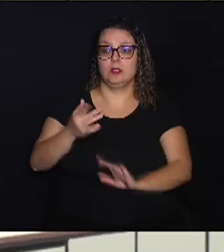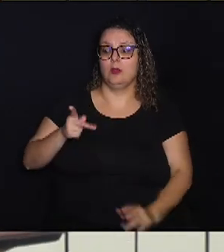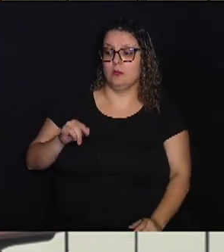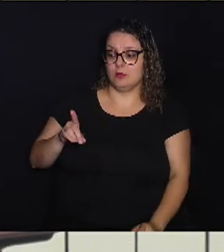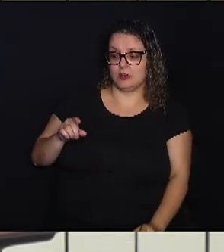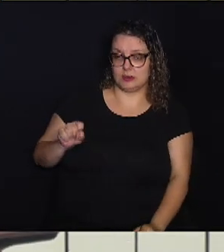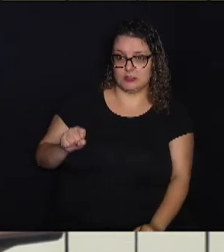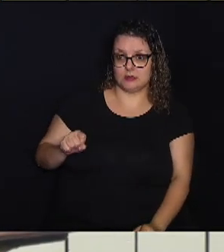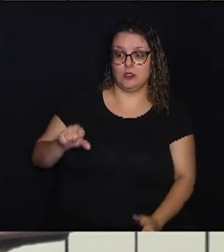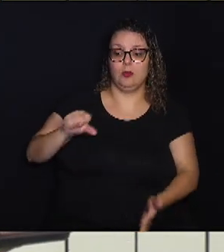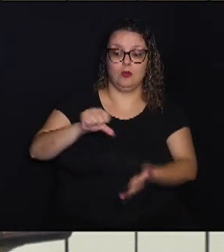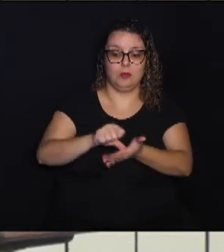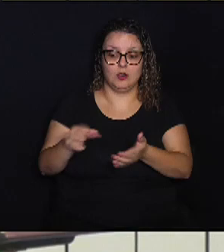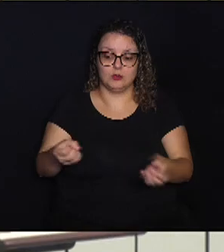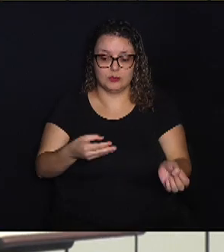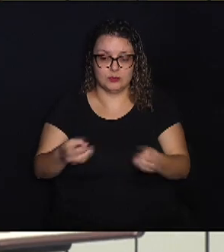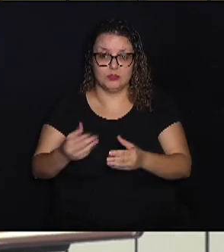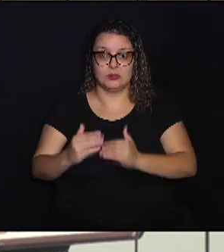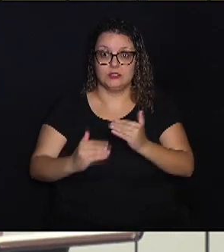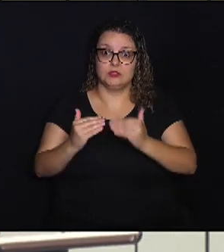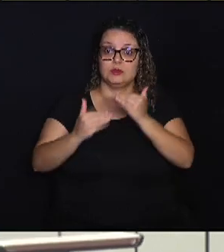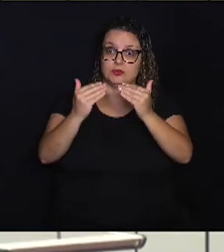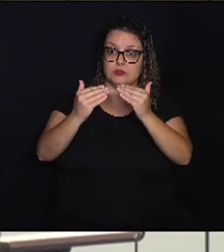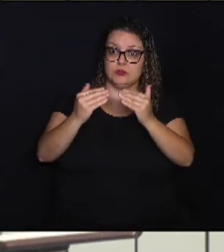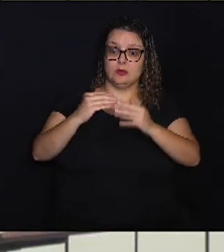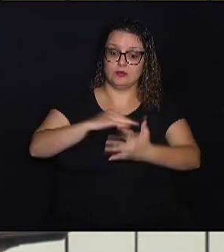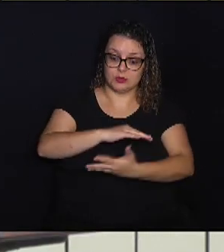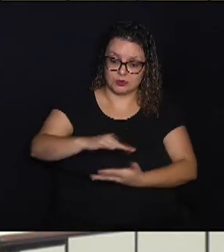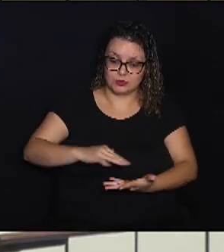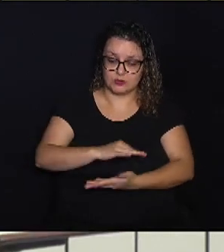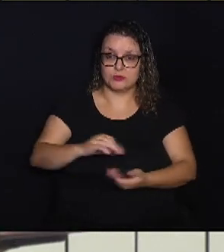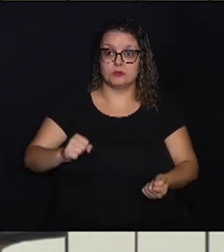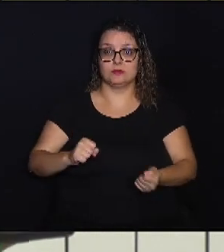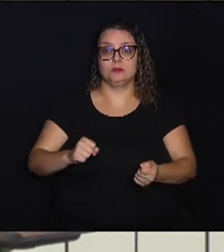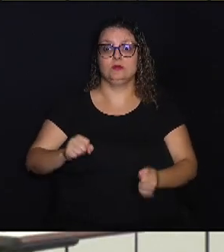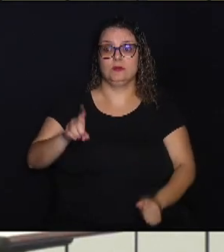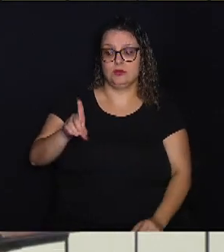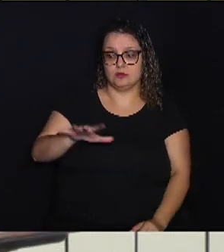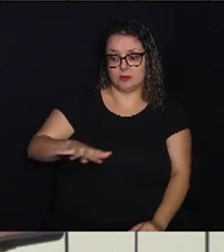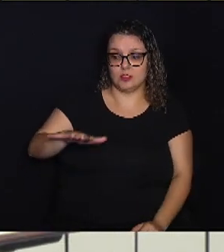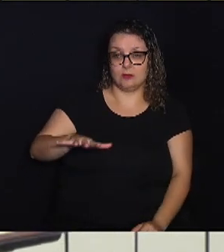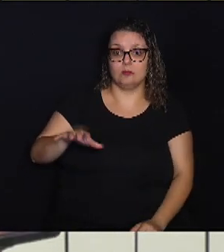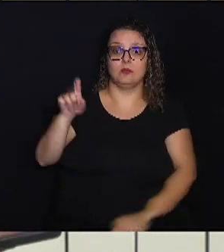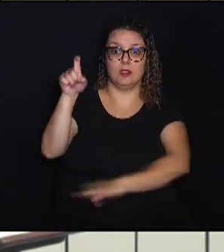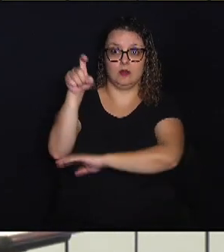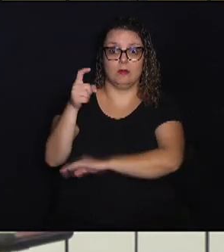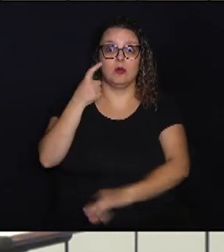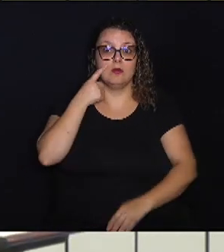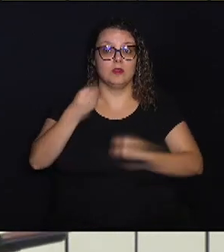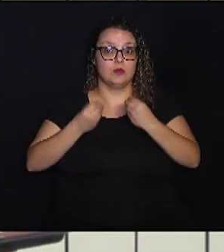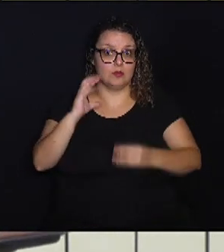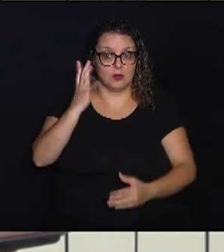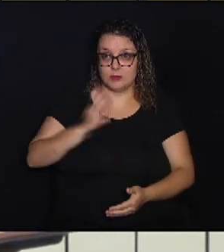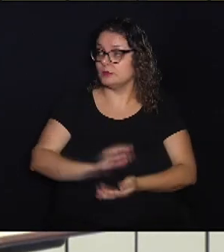o Polo de Inovação e Desenvolvimento Sustentável no Distrito de Barão Geraldo. Veja como foi.